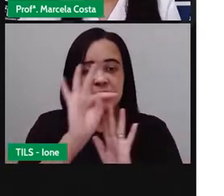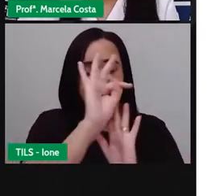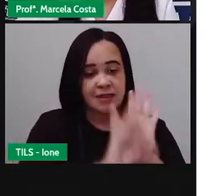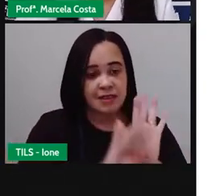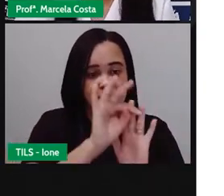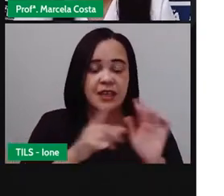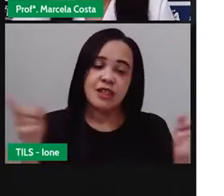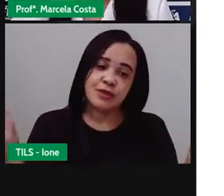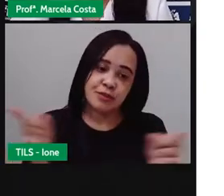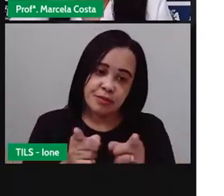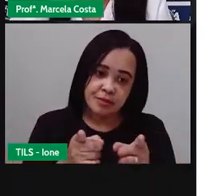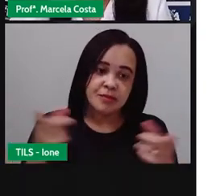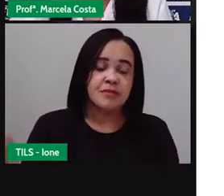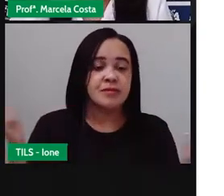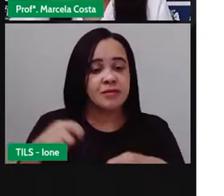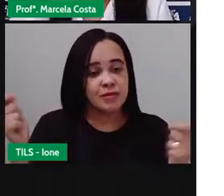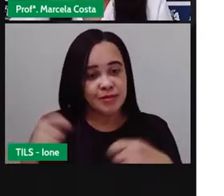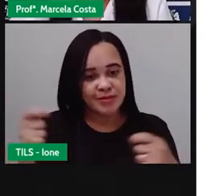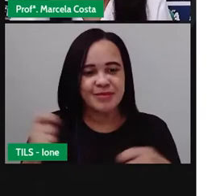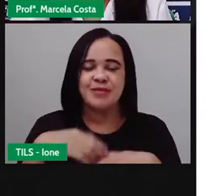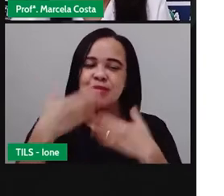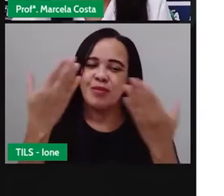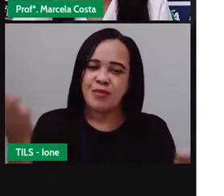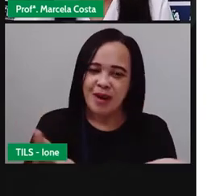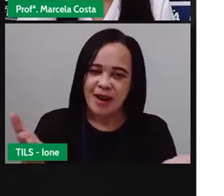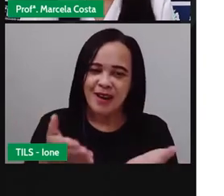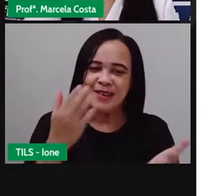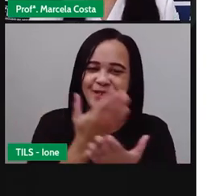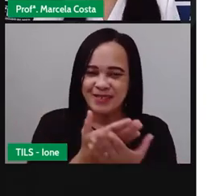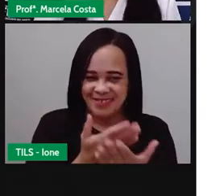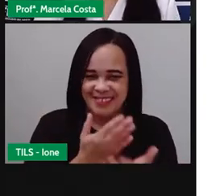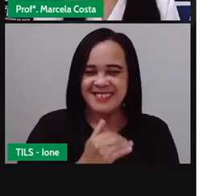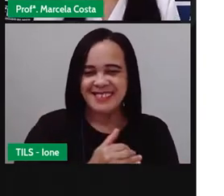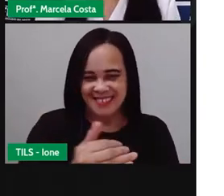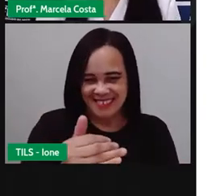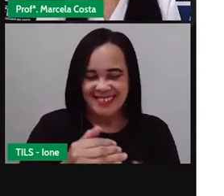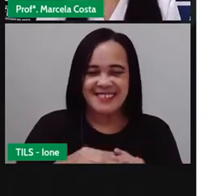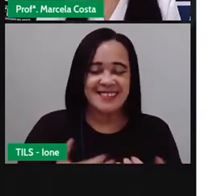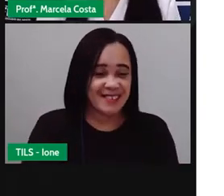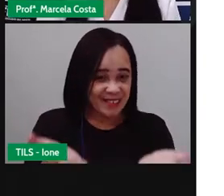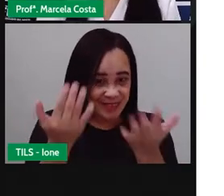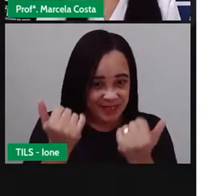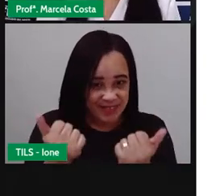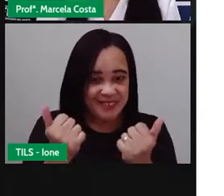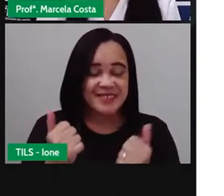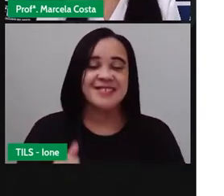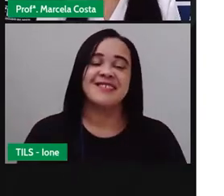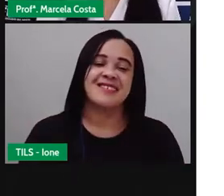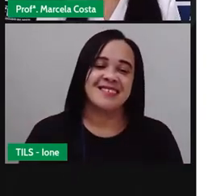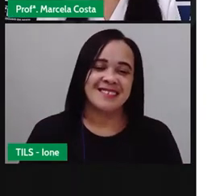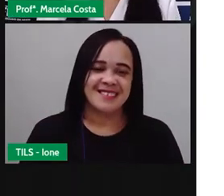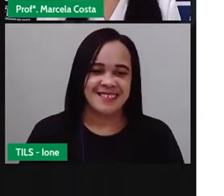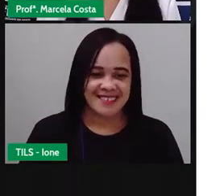pequenos. Tudo isso durante essa aula. Vamos lá? Vamos lá?